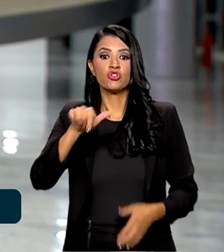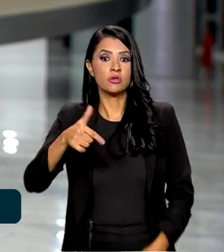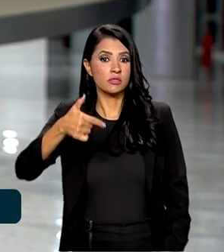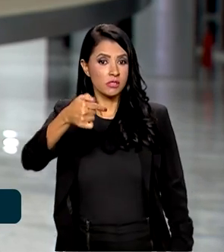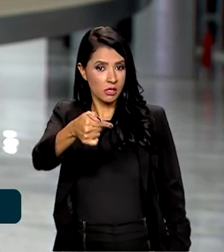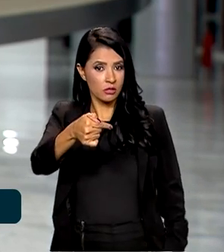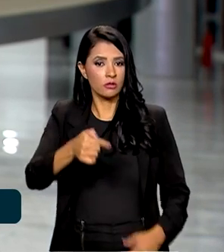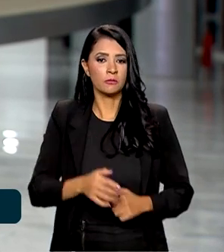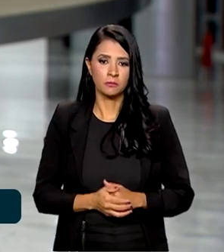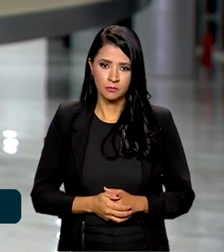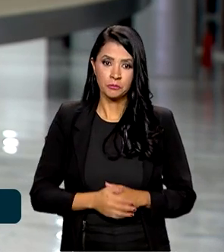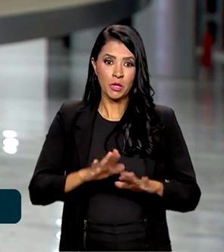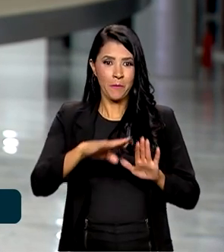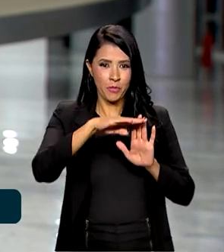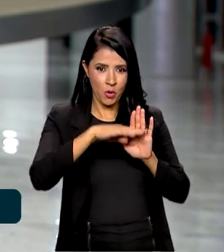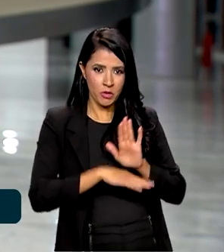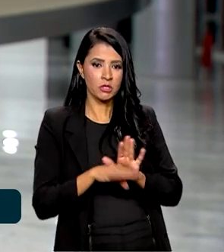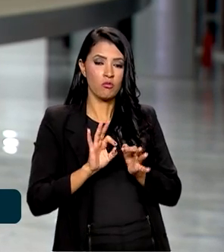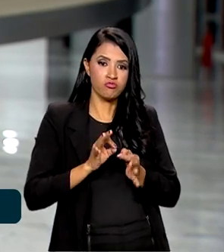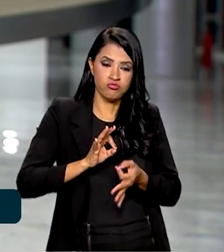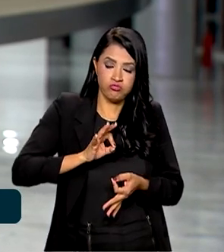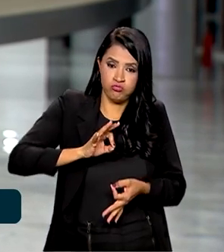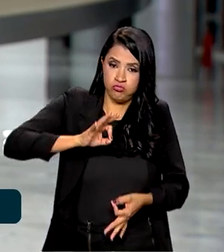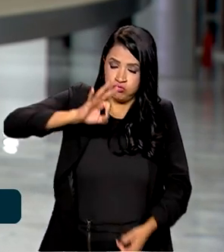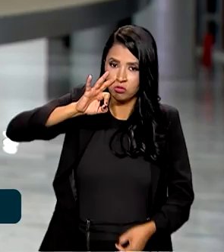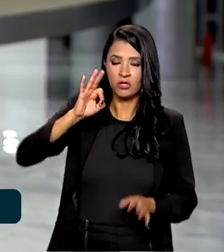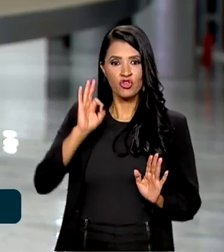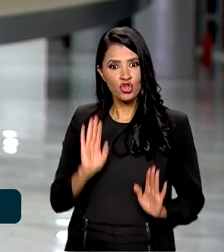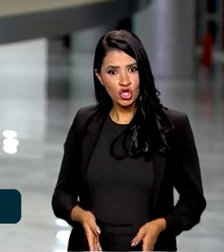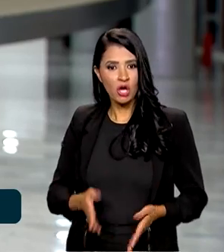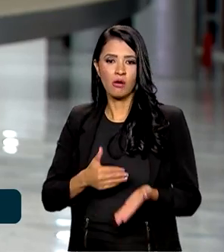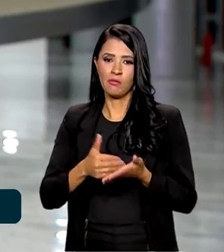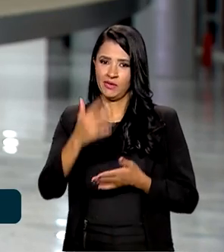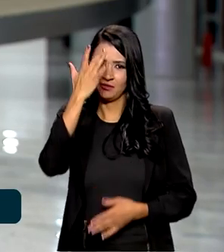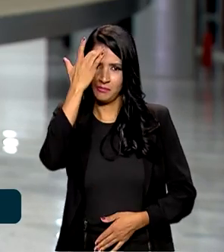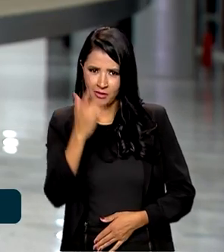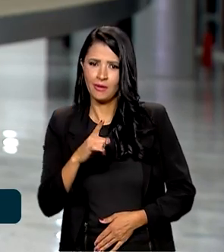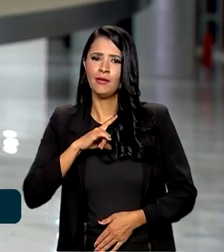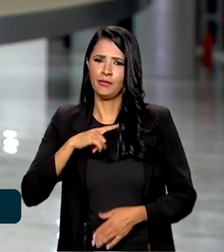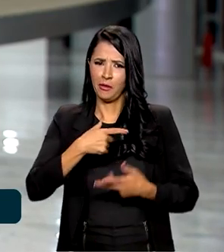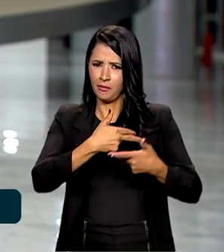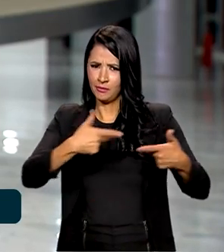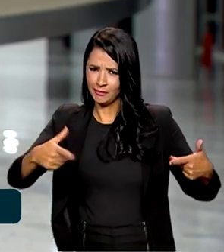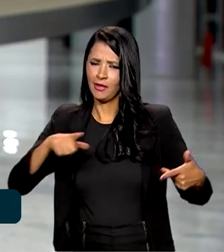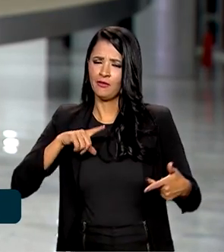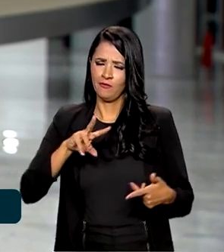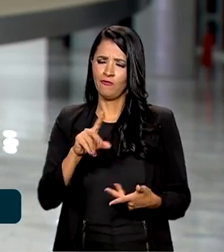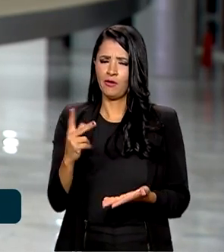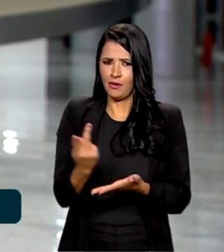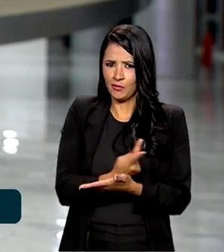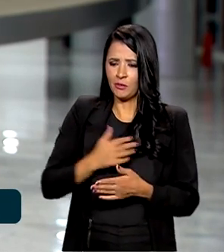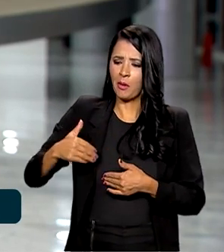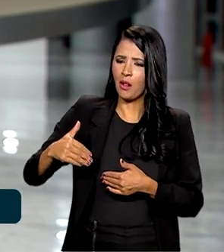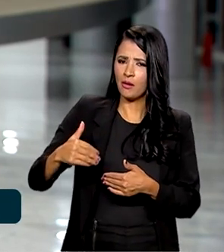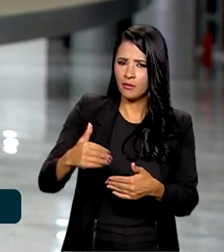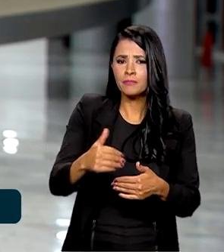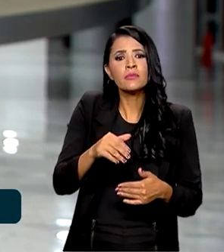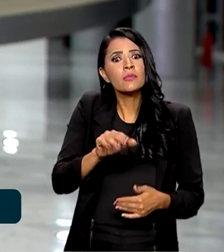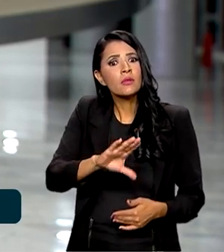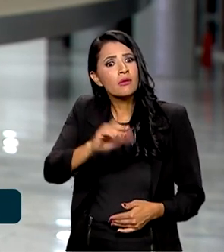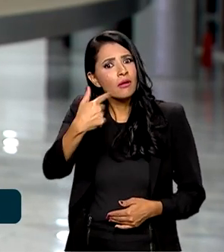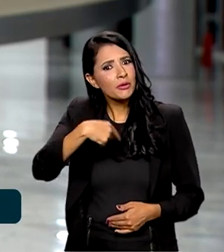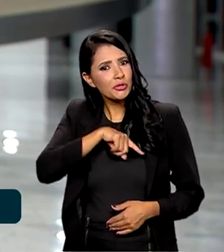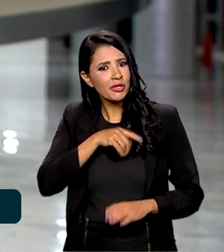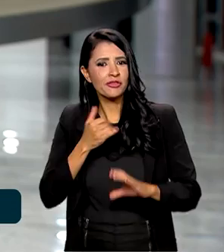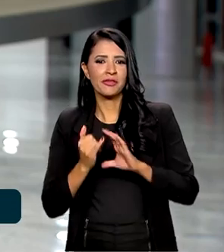Então, a programação vai ser extensa e já começa amanhã. Tem muita coisa aí para acontecer nos próximos dias e, claro, nós da